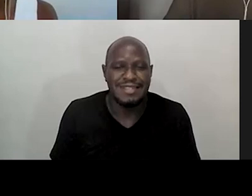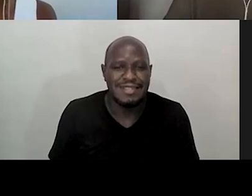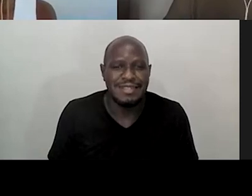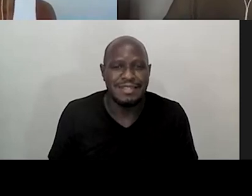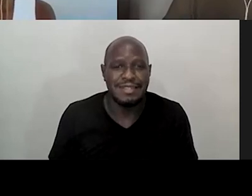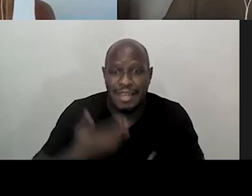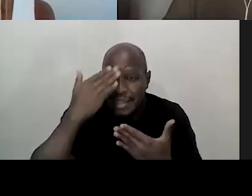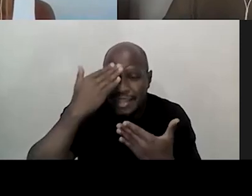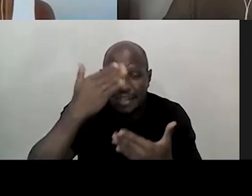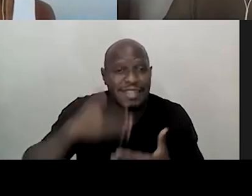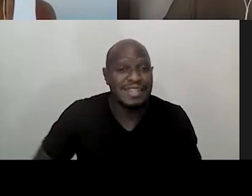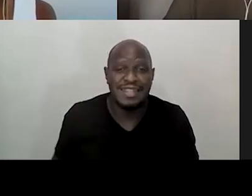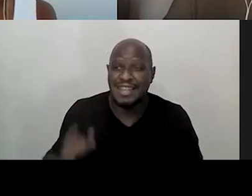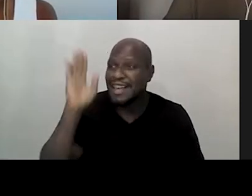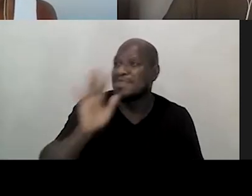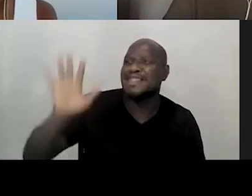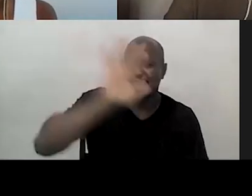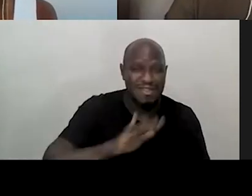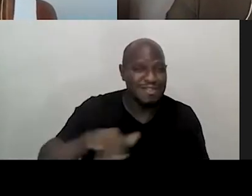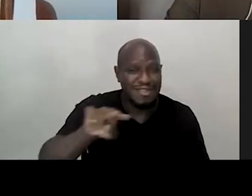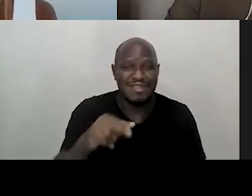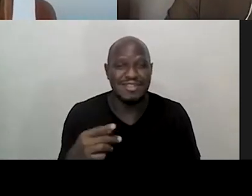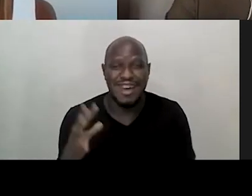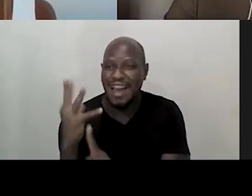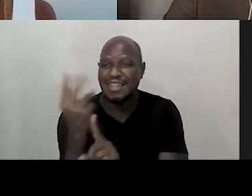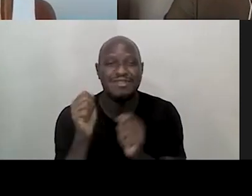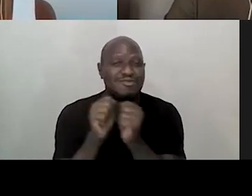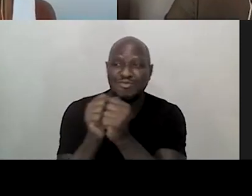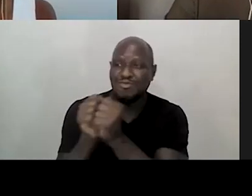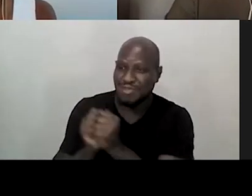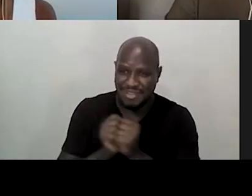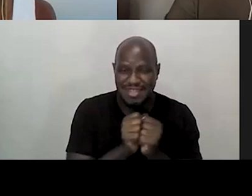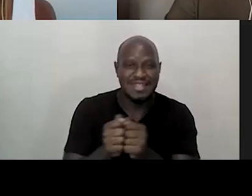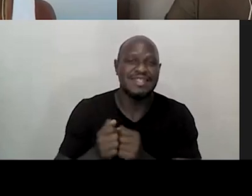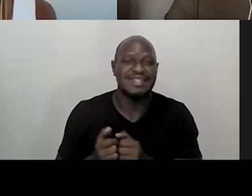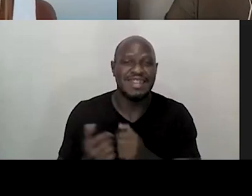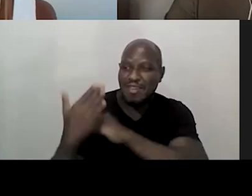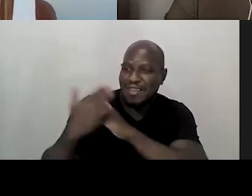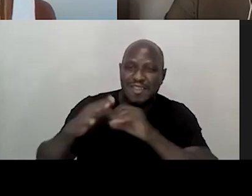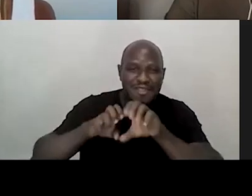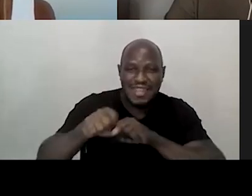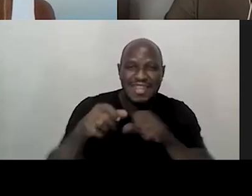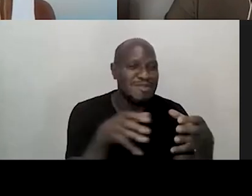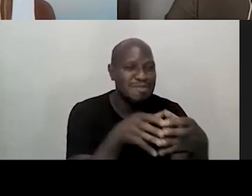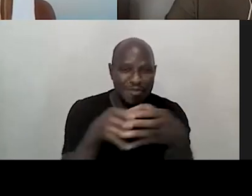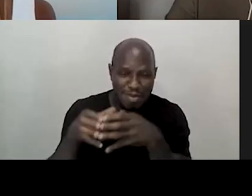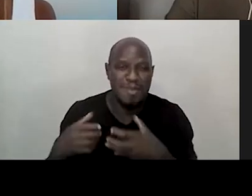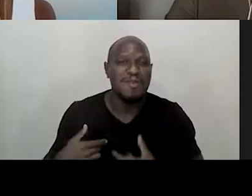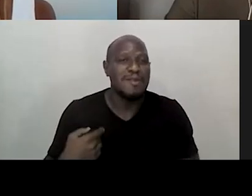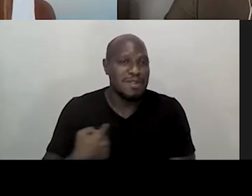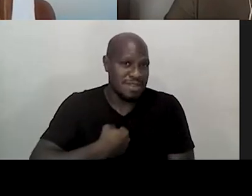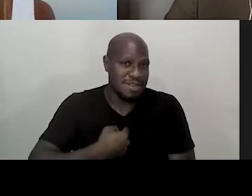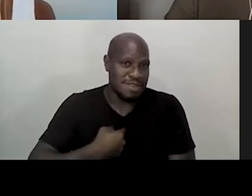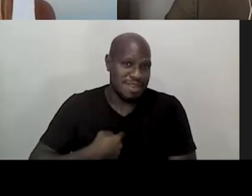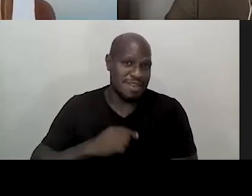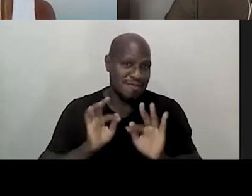E agradecer a Rede Brasileira e toda essa galera, artista que está junto com a gente, que contribuiu muito para a formação toda do grupo. Eu, o final